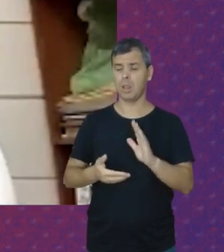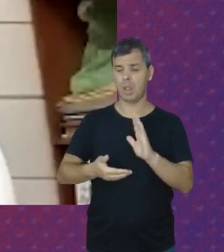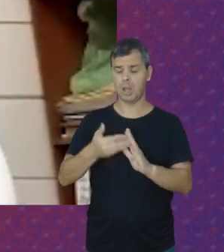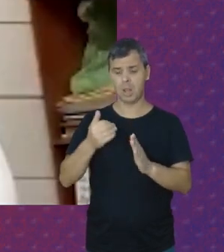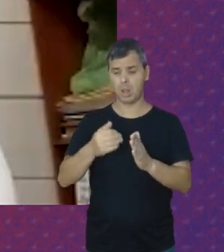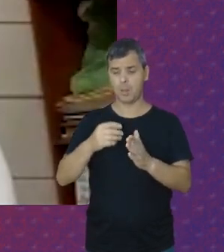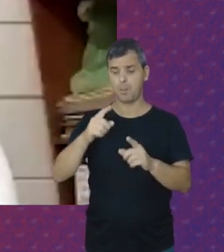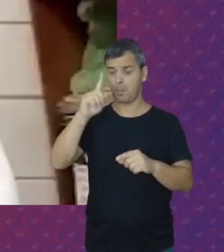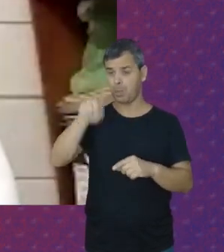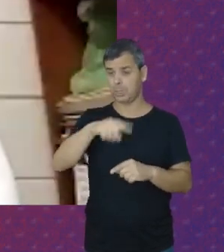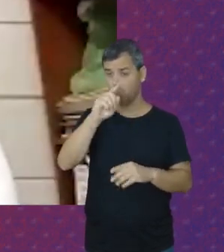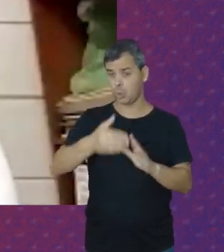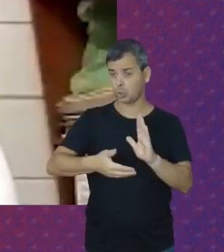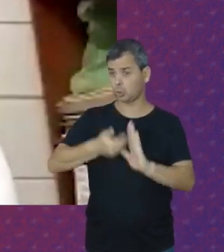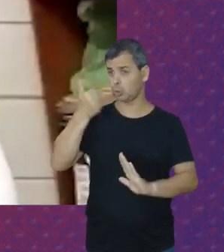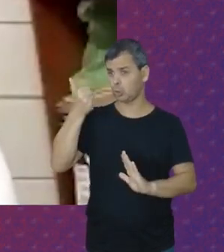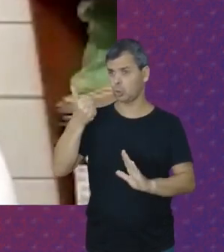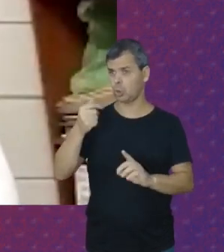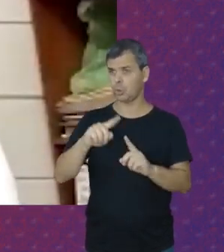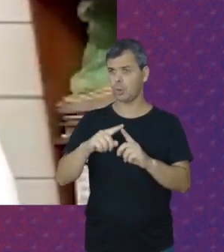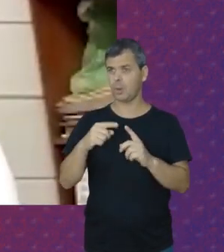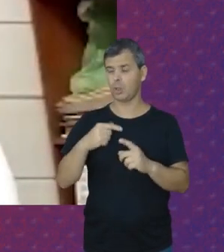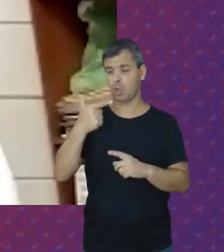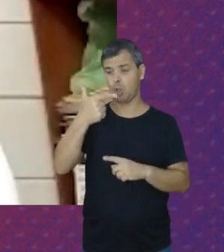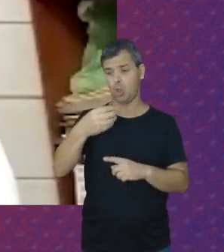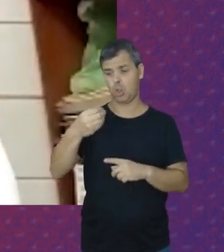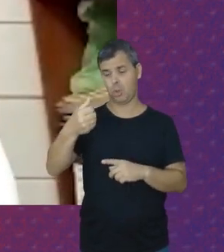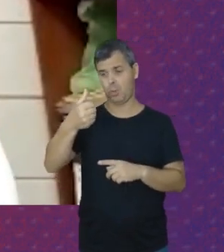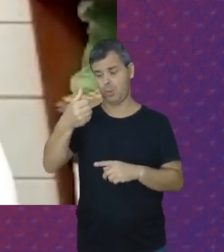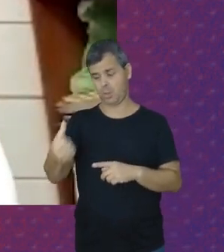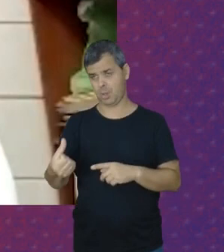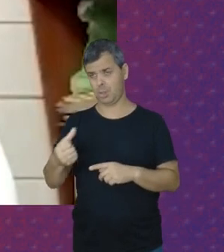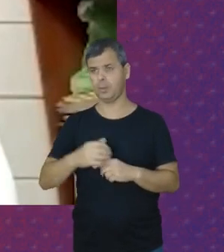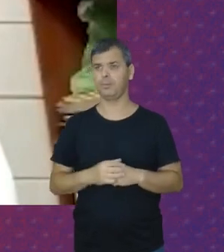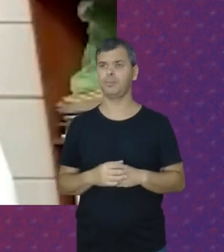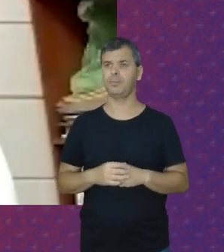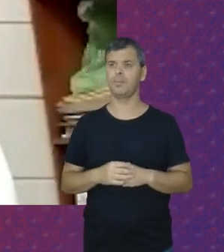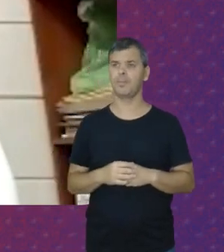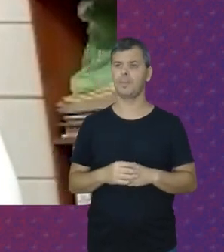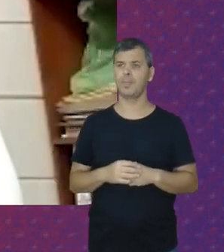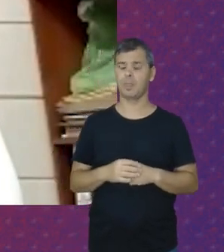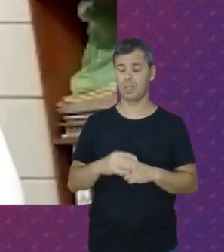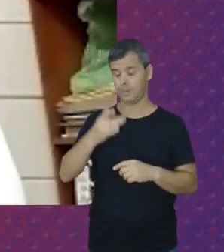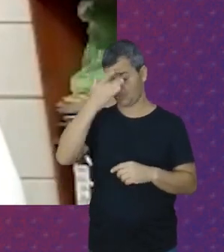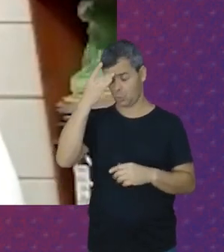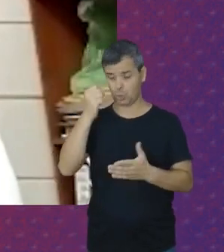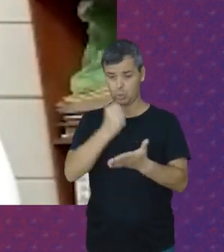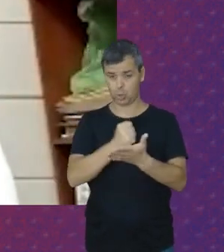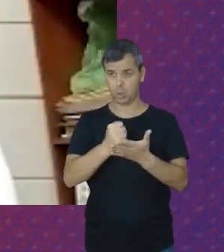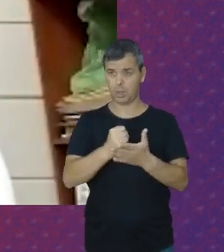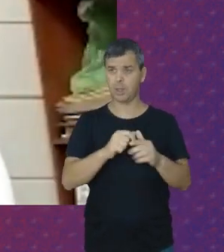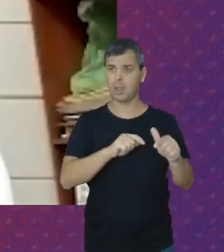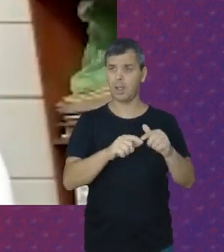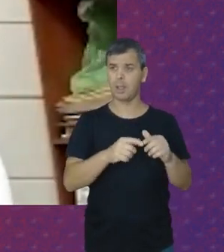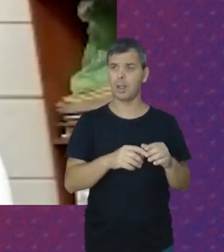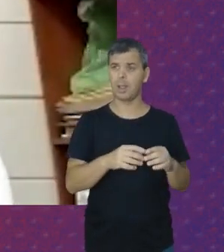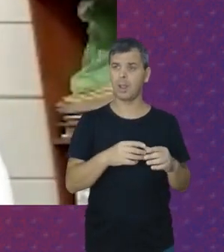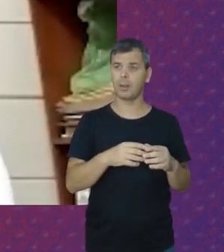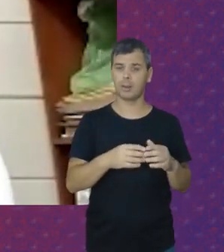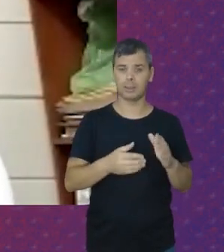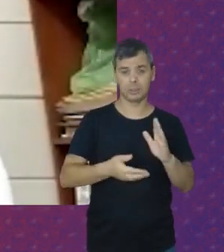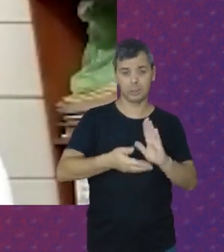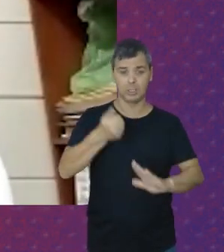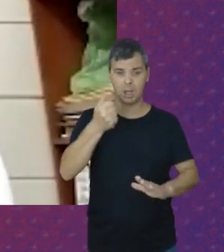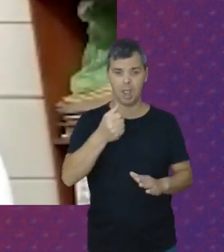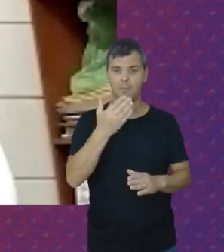Imaginem Que até 2006 Os empregadores Muitos Descontavam A alimentação Da